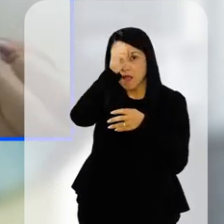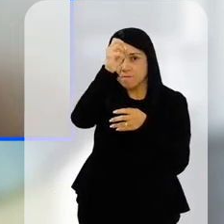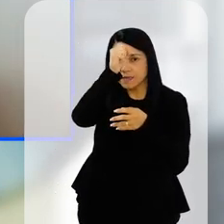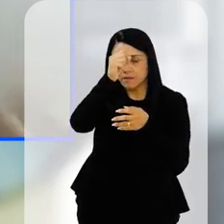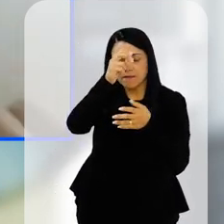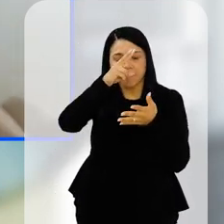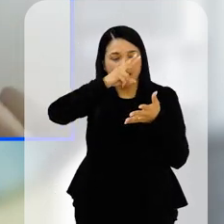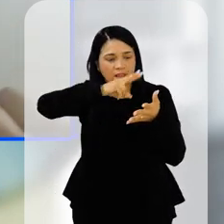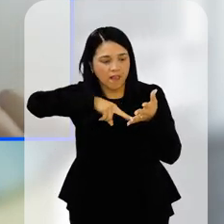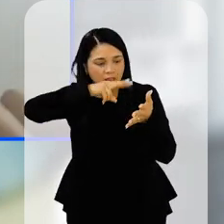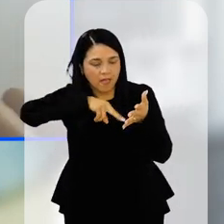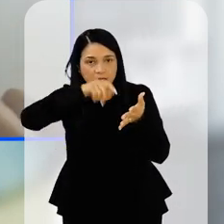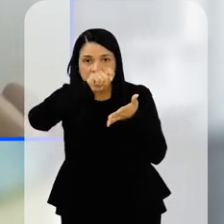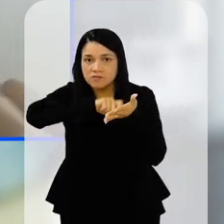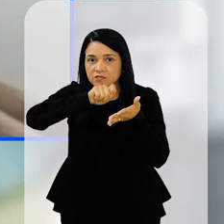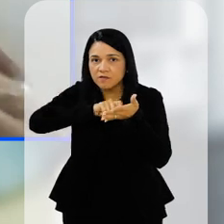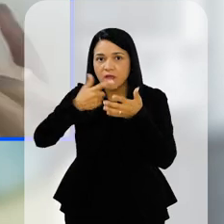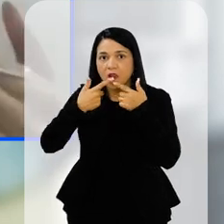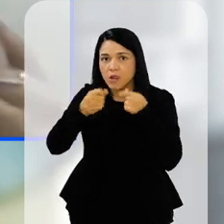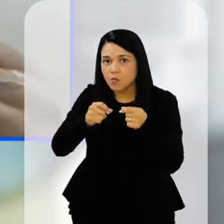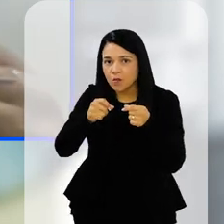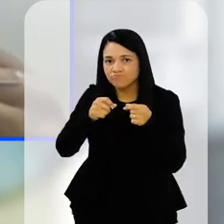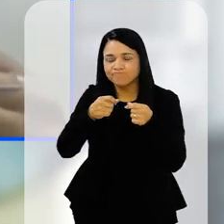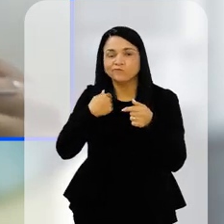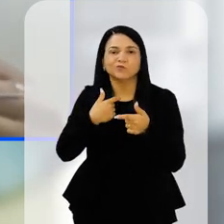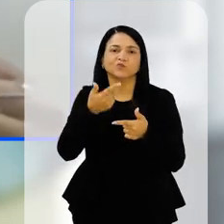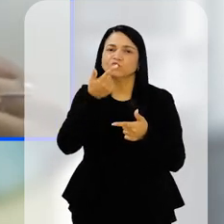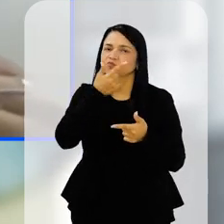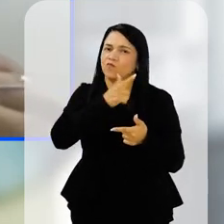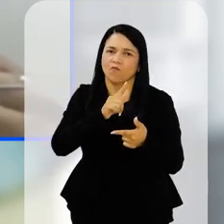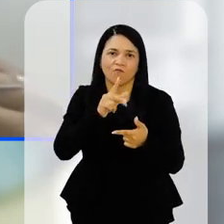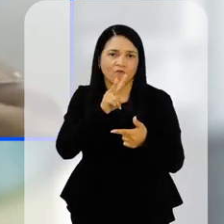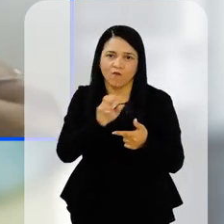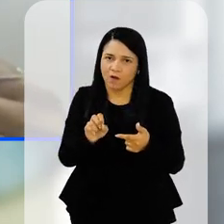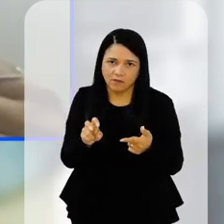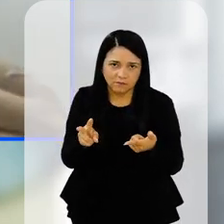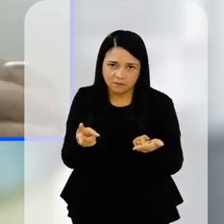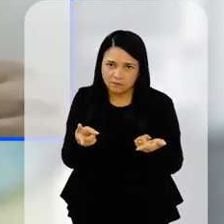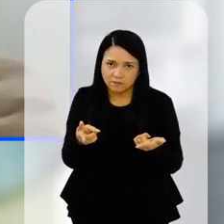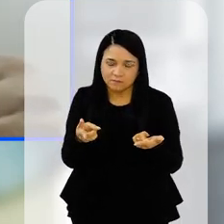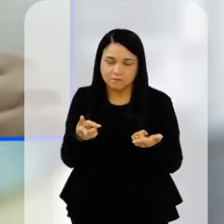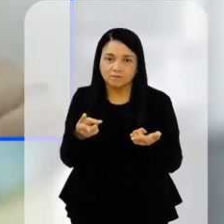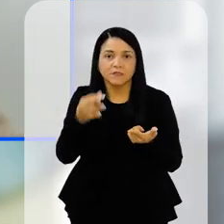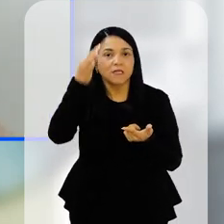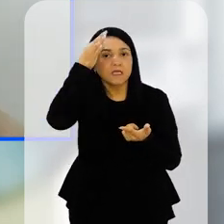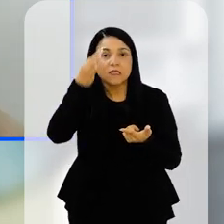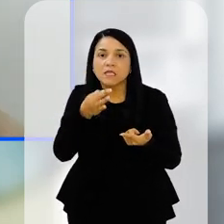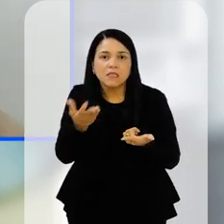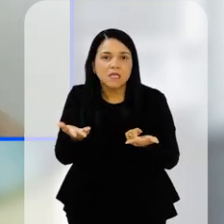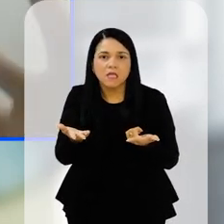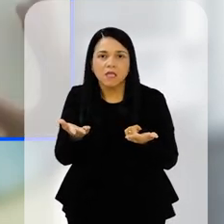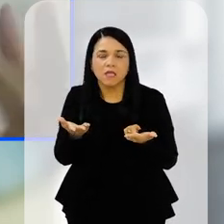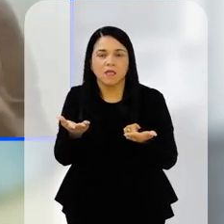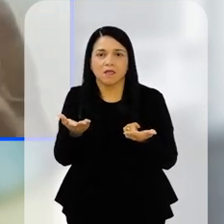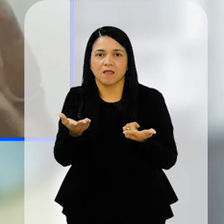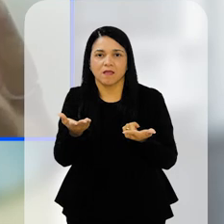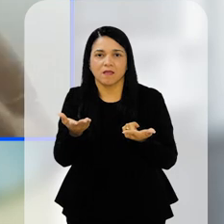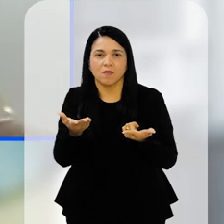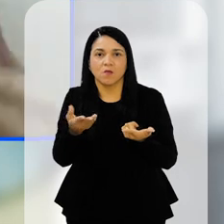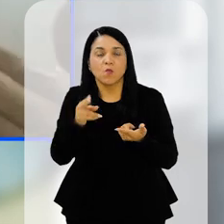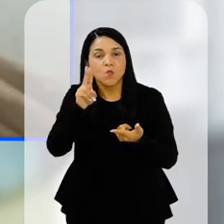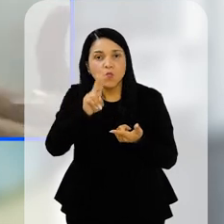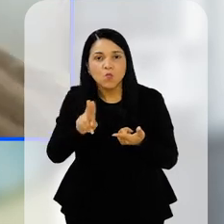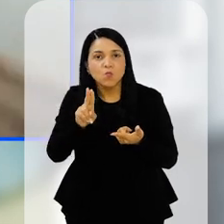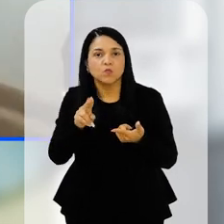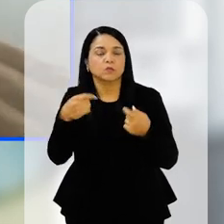ler e escrever essa língua, a gente não vai conseguir chegar também na compreensão plena e no uso,